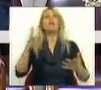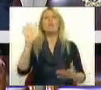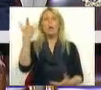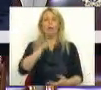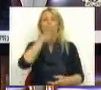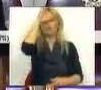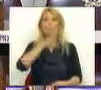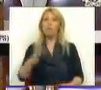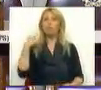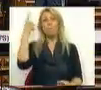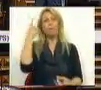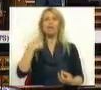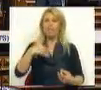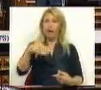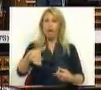Muito obrigado.